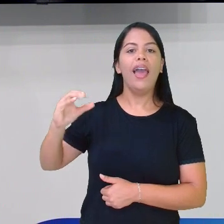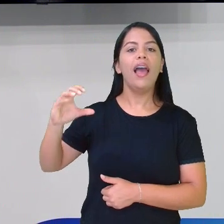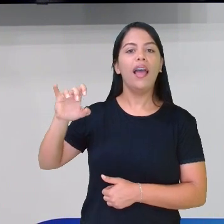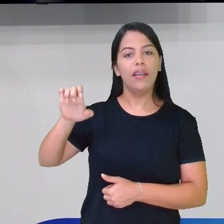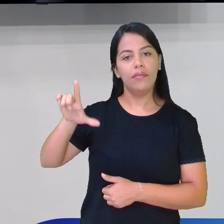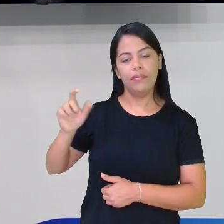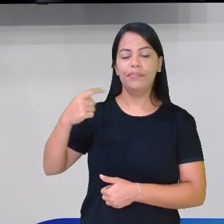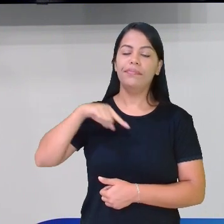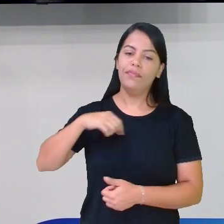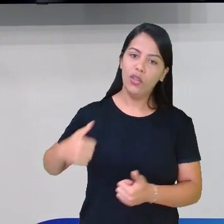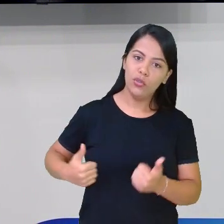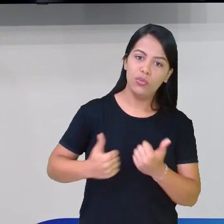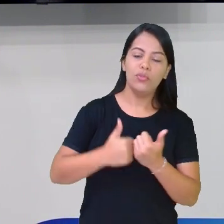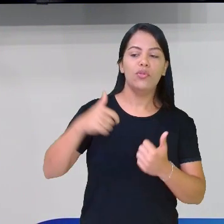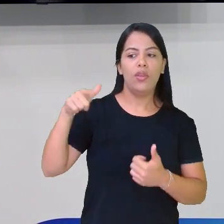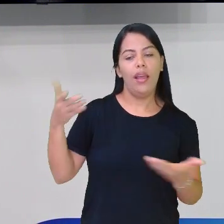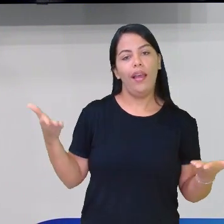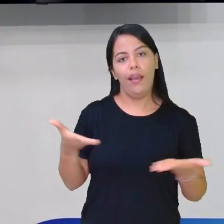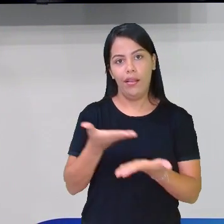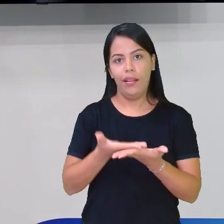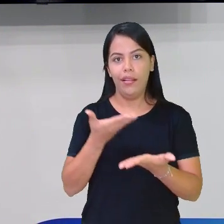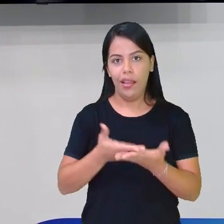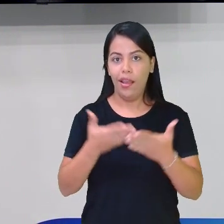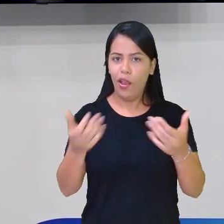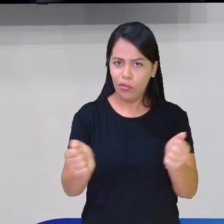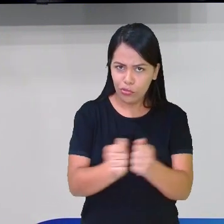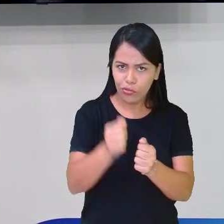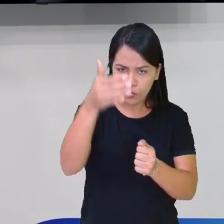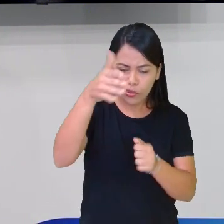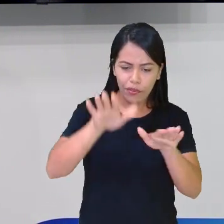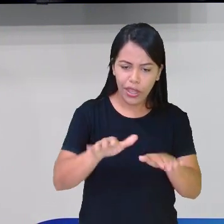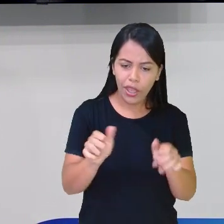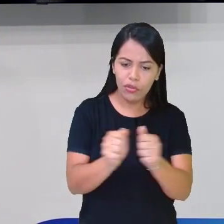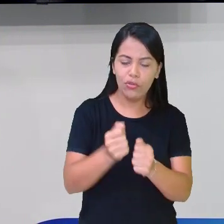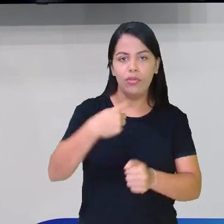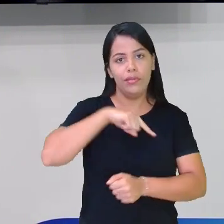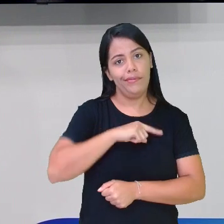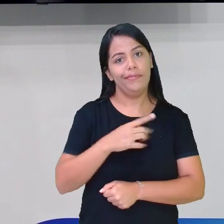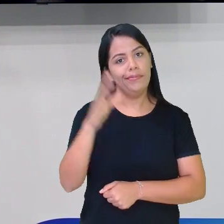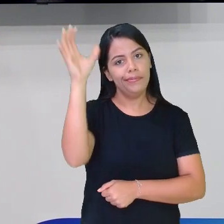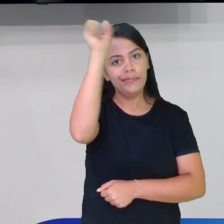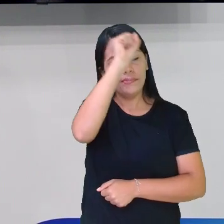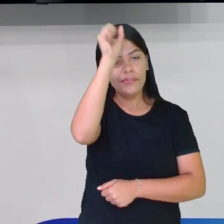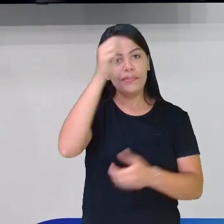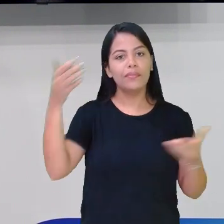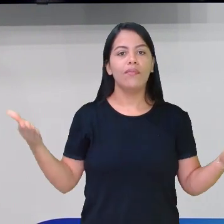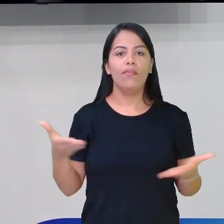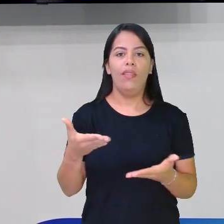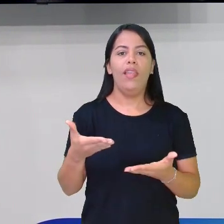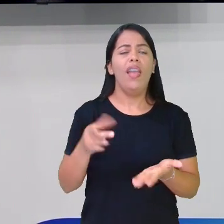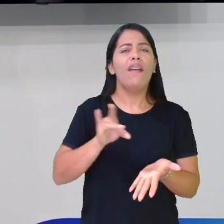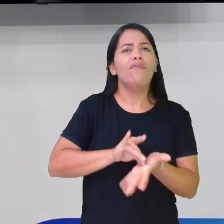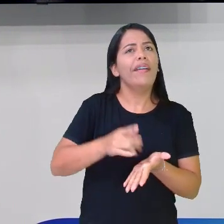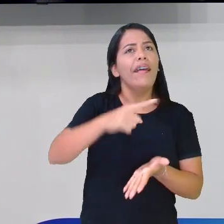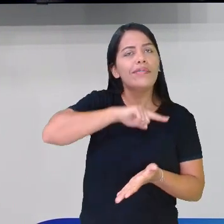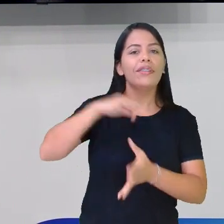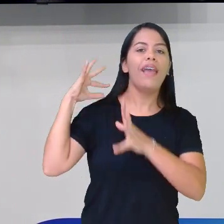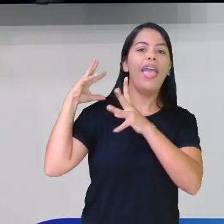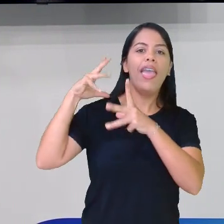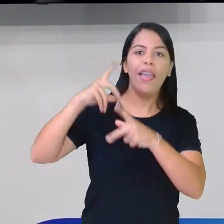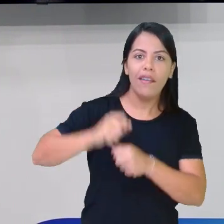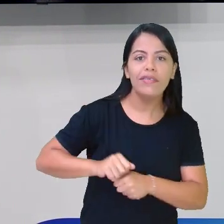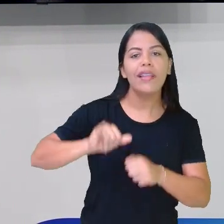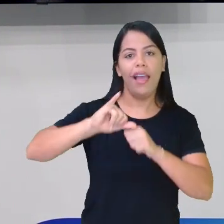substituir a professora Eli nesta aula, fica aí conosco, que a gente vai aprender, na verdade a gente vai revisar os